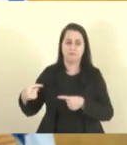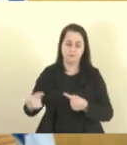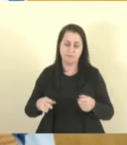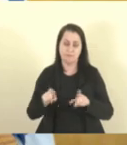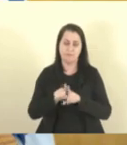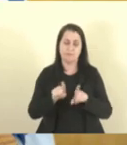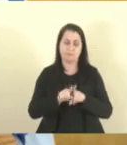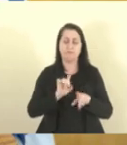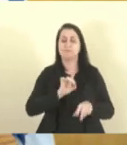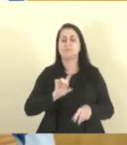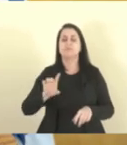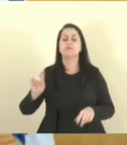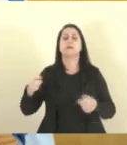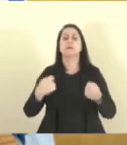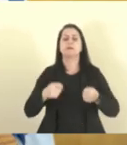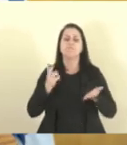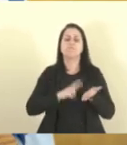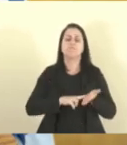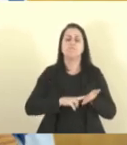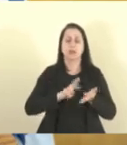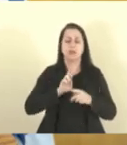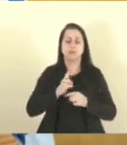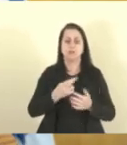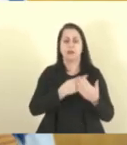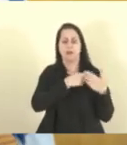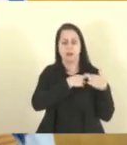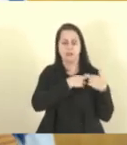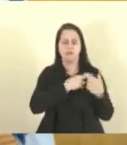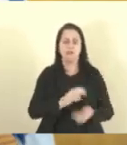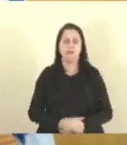também tem cada um assumir a sua responsabilidade. Obrigado, presidente.